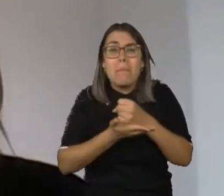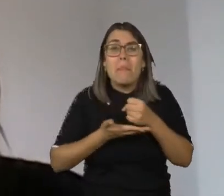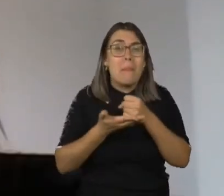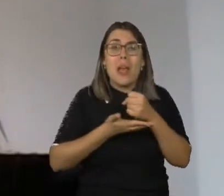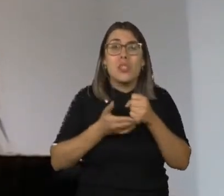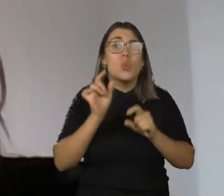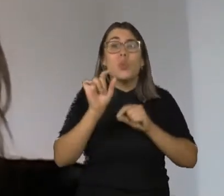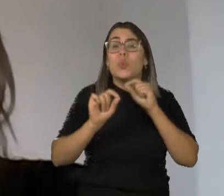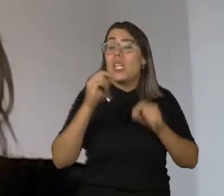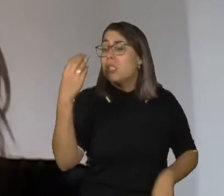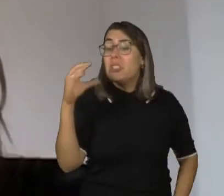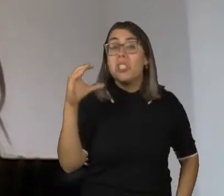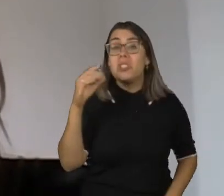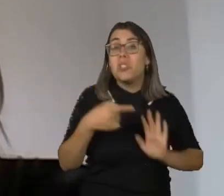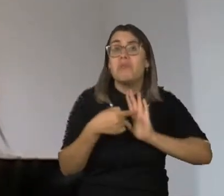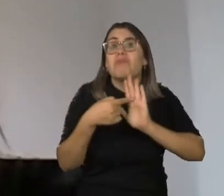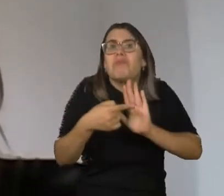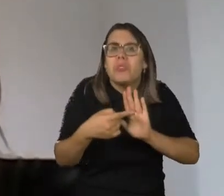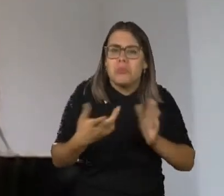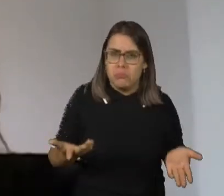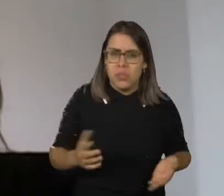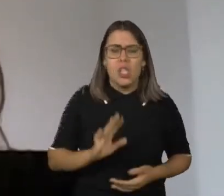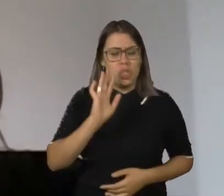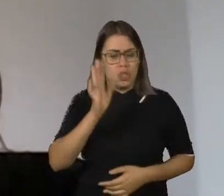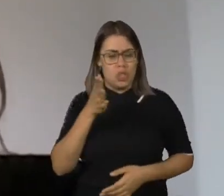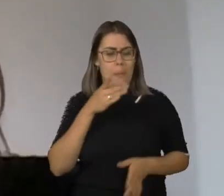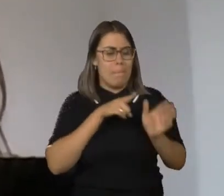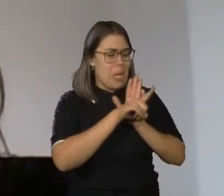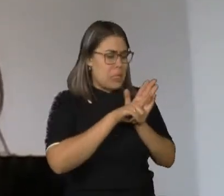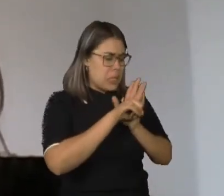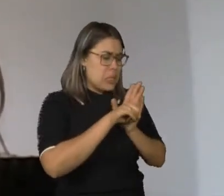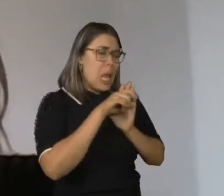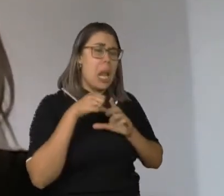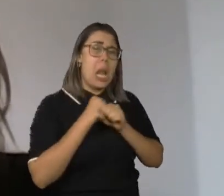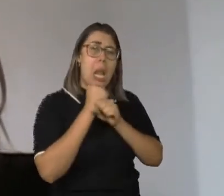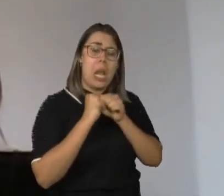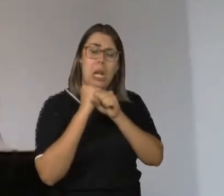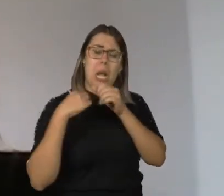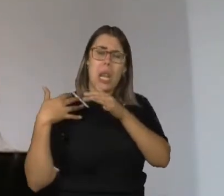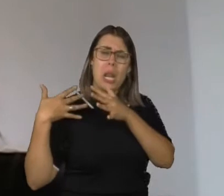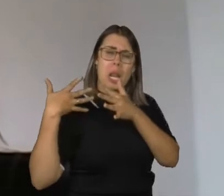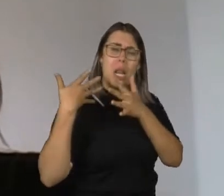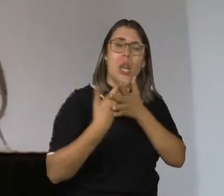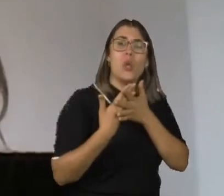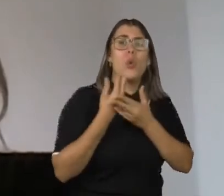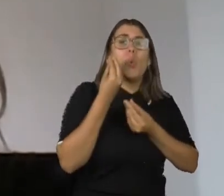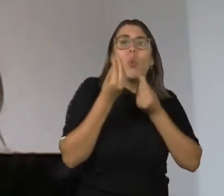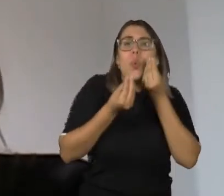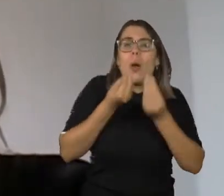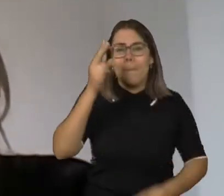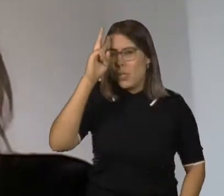sustenta? E é por isso que eu pesquiso, como você já disse, há vários anos, as raízes históricas, o percurso